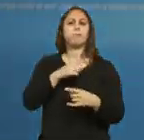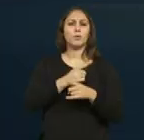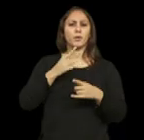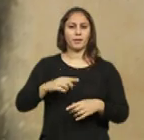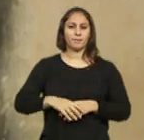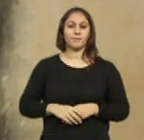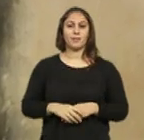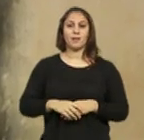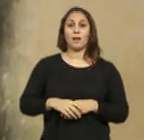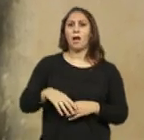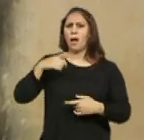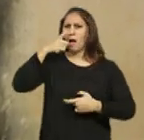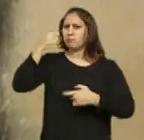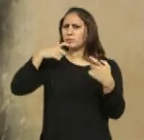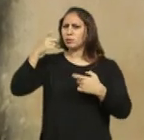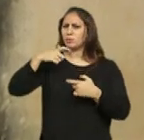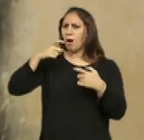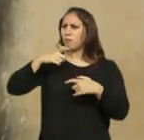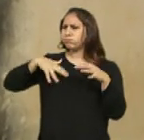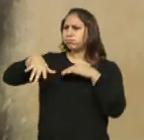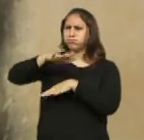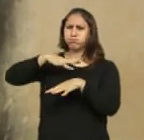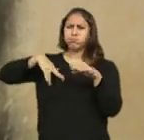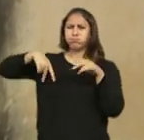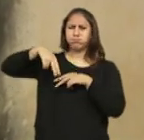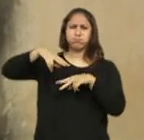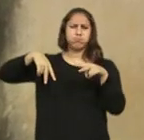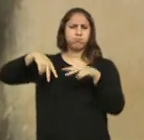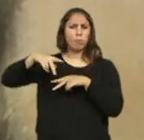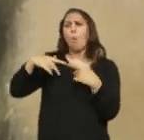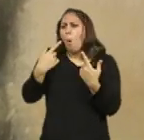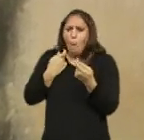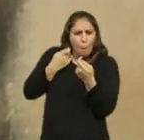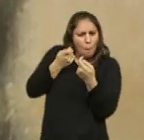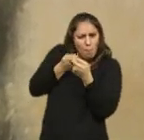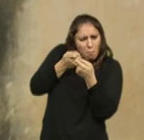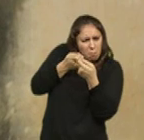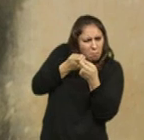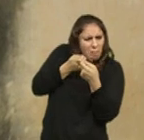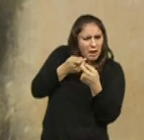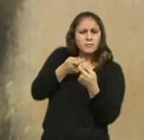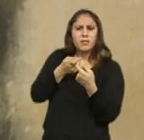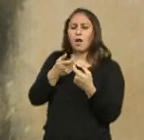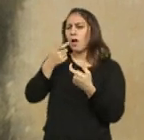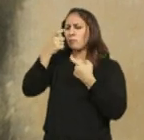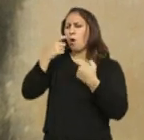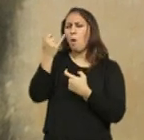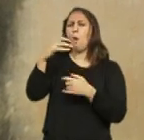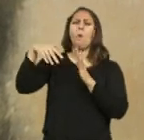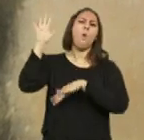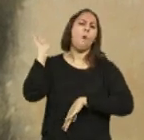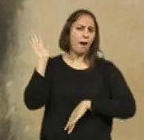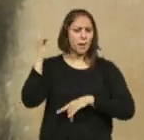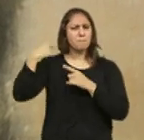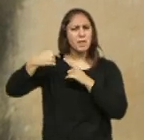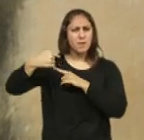Passam por aqui, por este sítio, ou muito próximo deste sítio, diariamente, centenas de pessoas